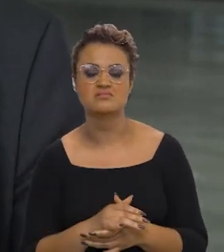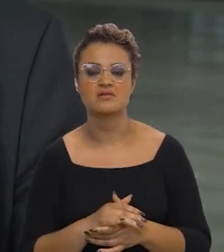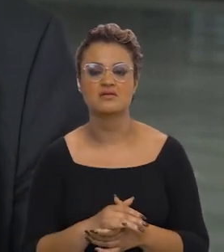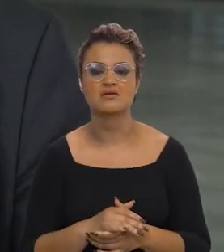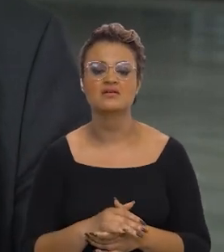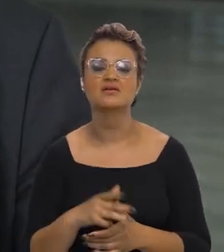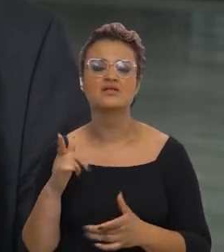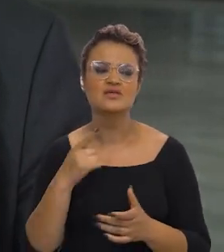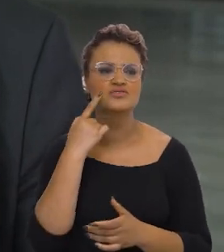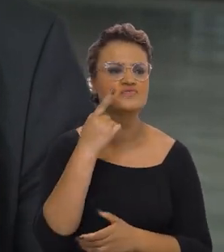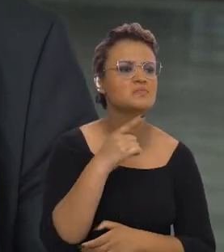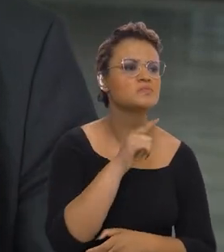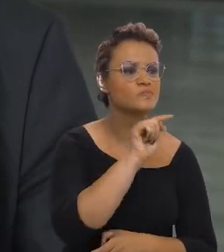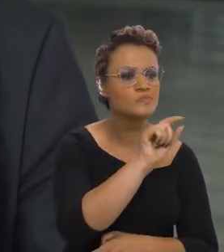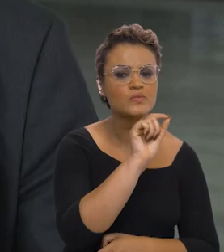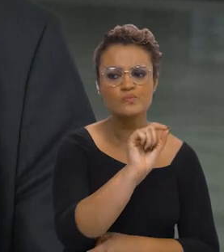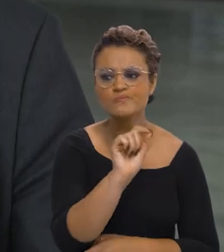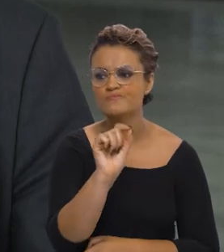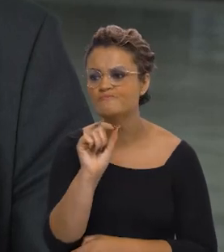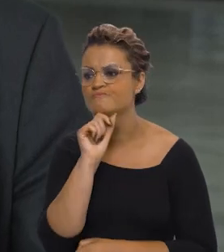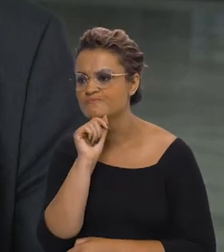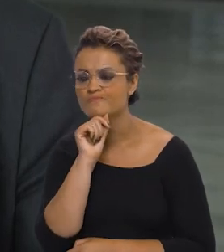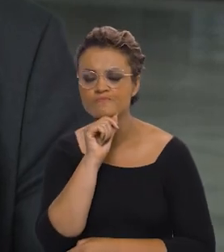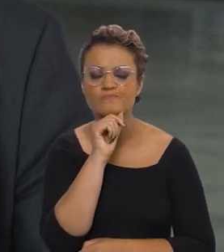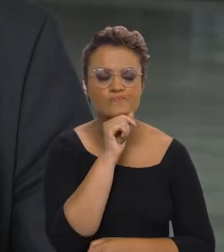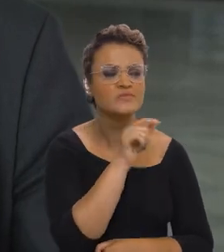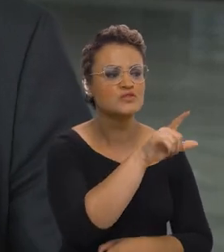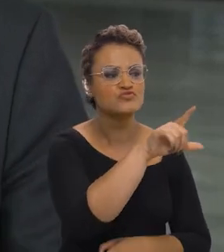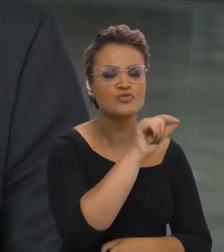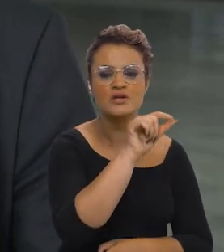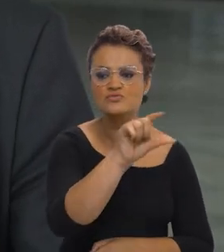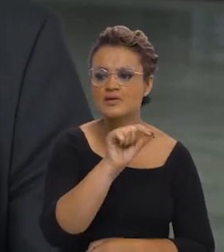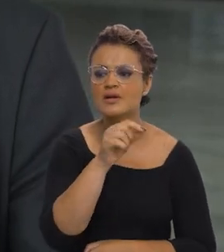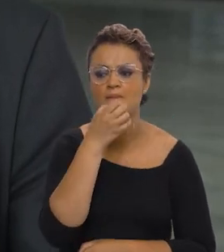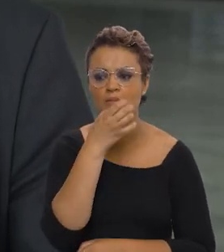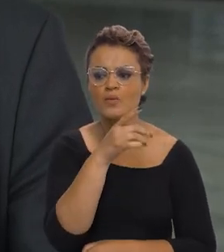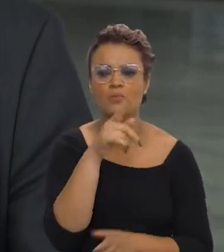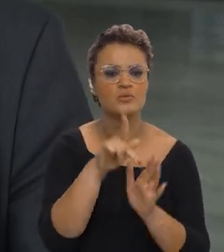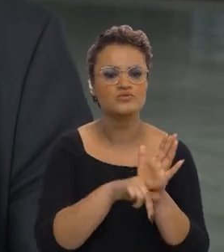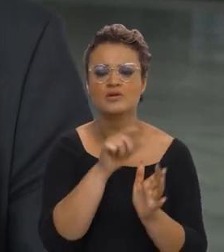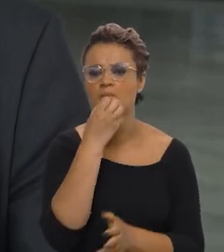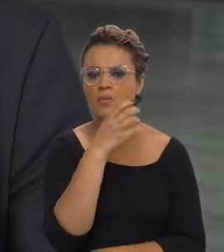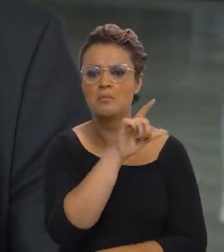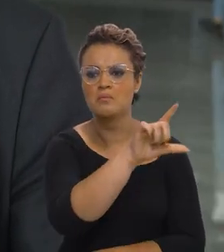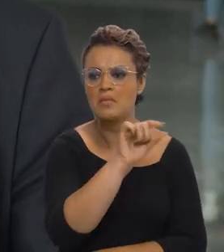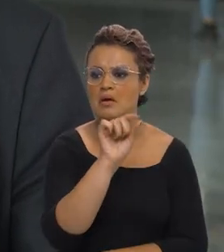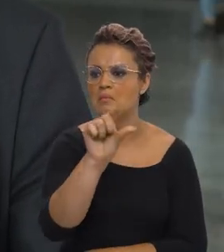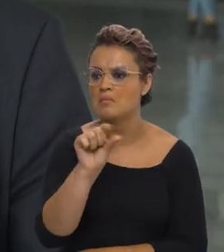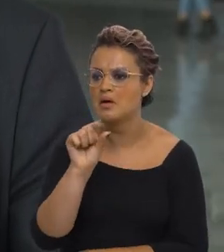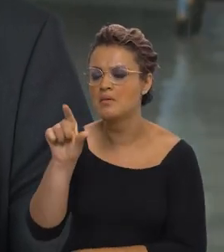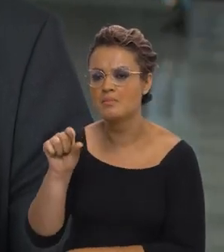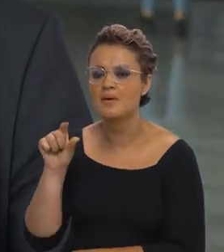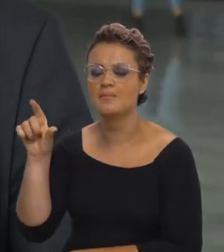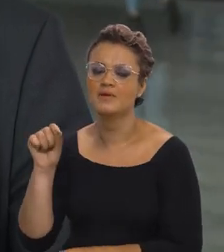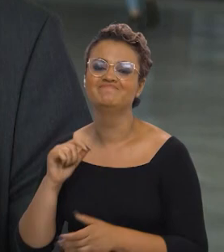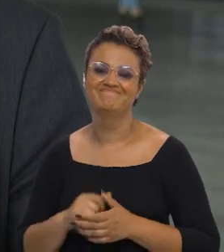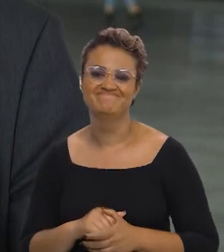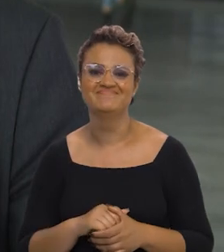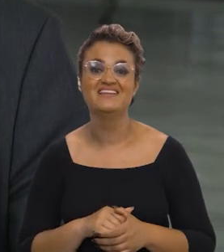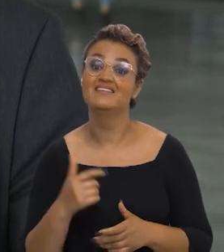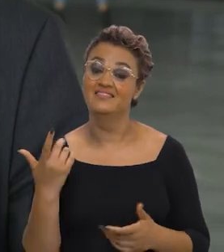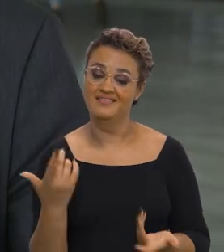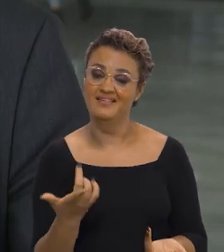três. E a gente foi compondo com esses governadores, escolhendo os melhores projetos de impacto nesses